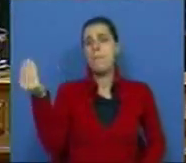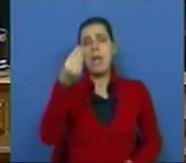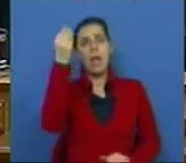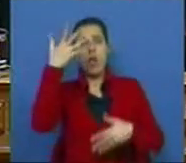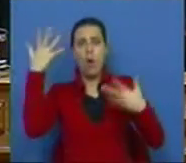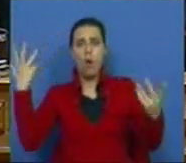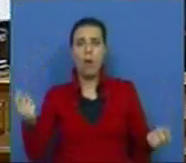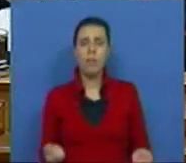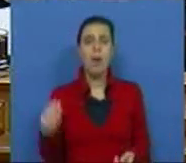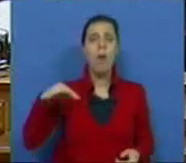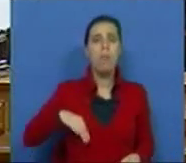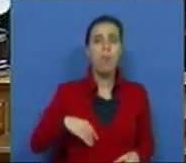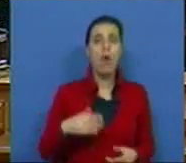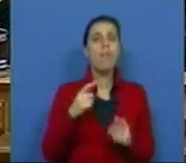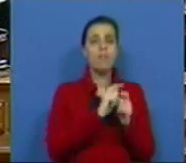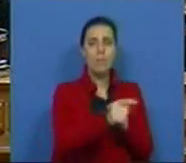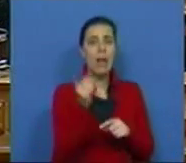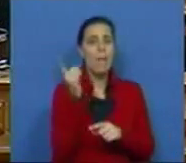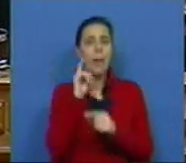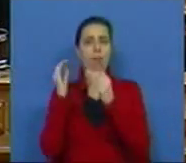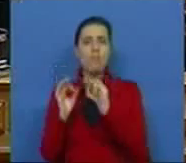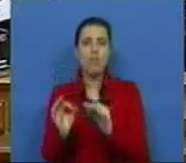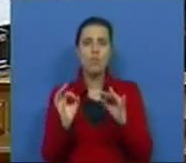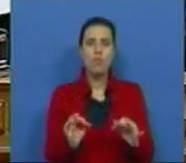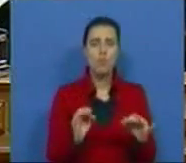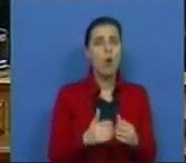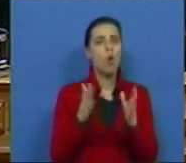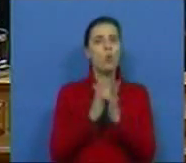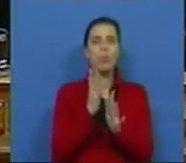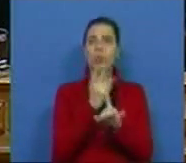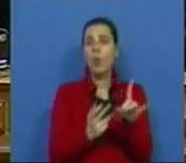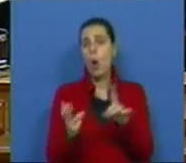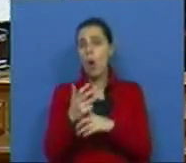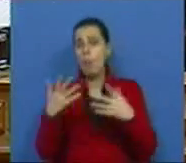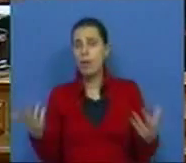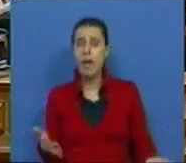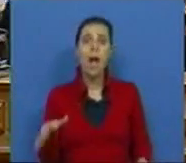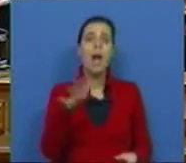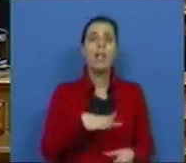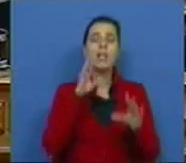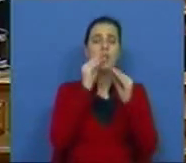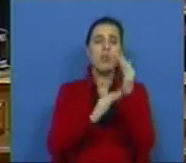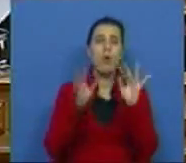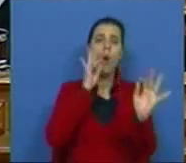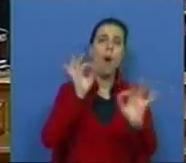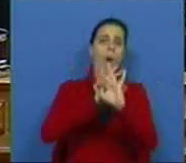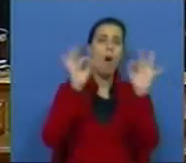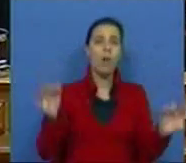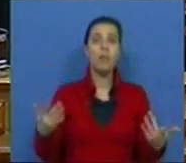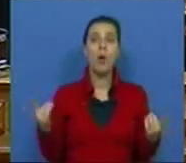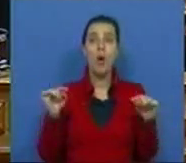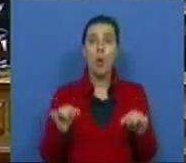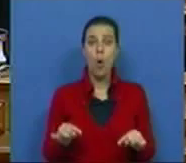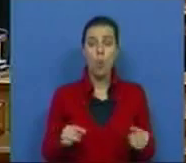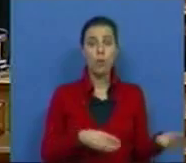sempre, que as bolsas estavam a chegar no prazo certo, que tudo tinha aumentado, que a situação do ensino superior estava ótima, venho